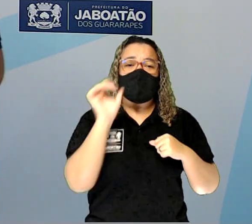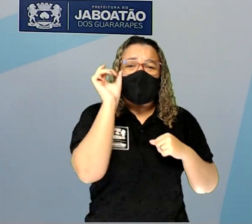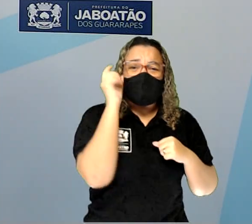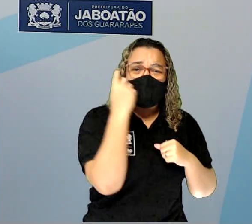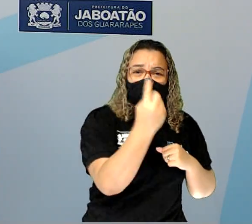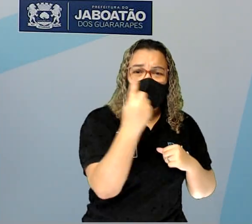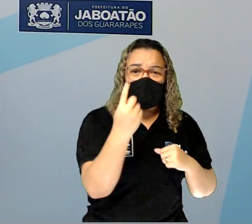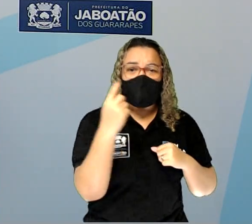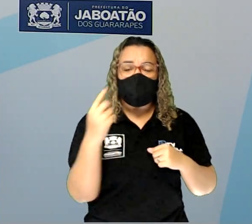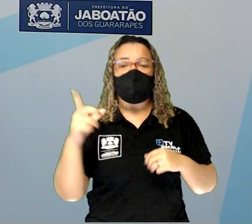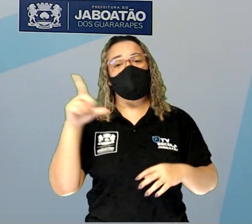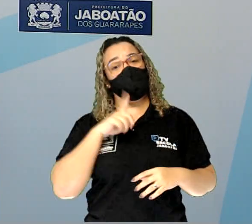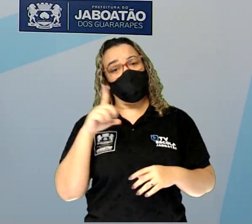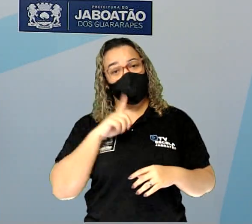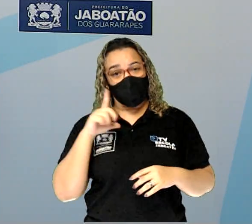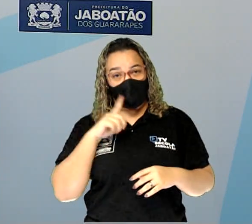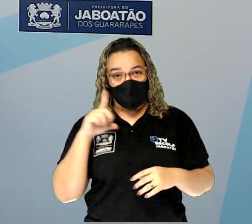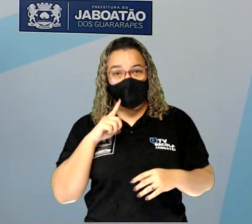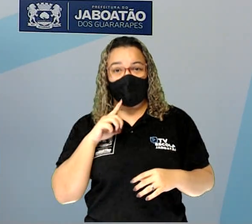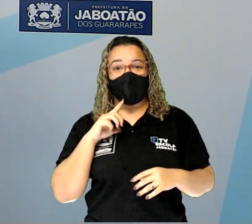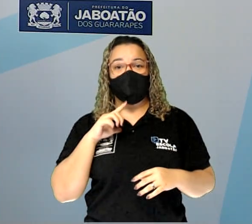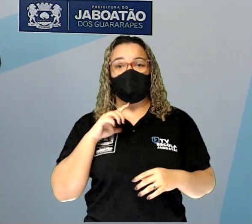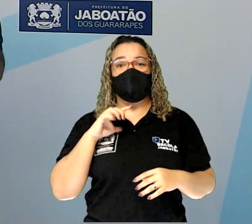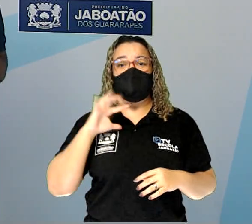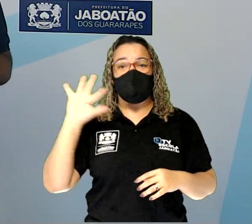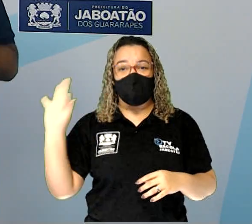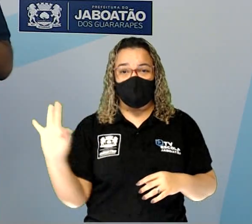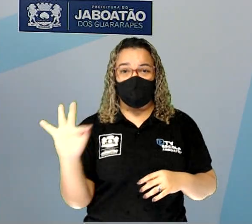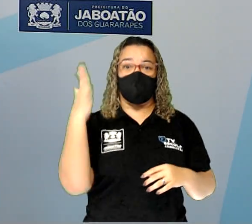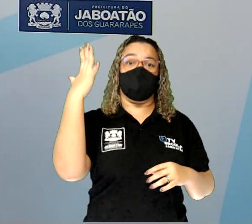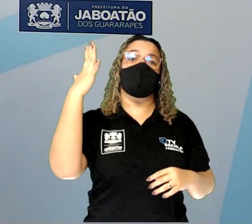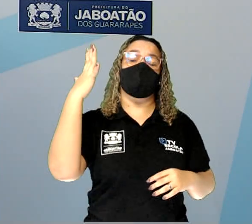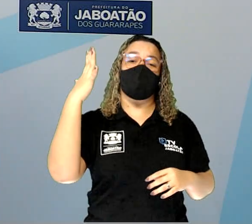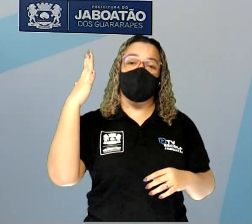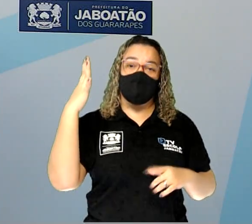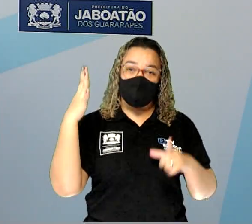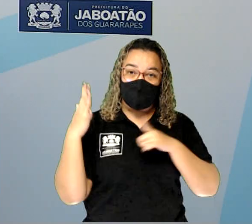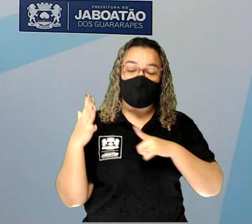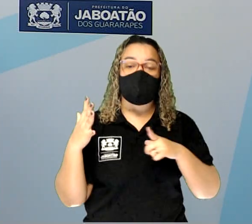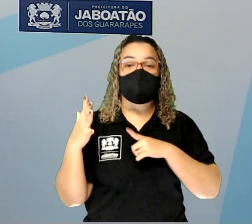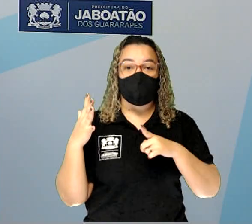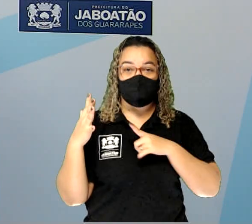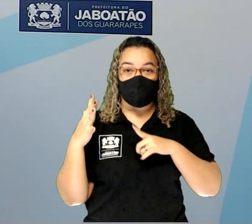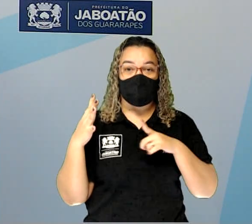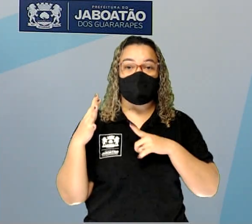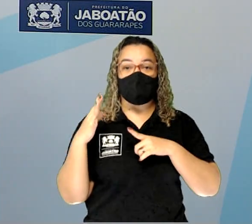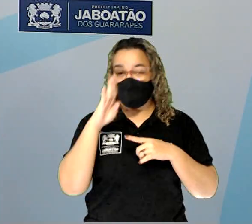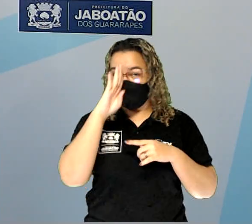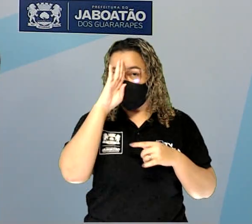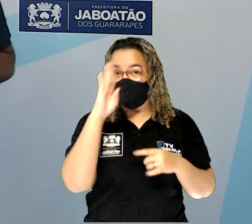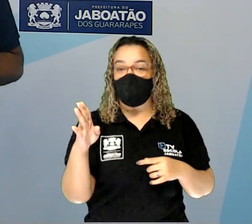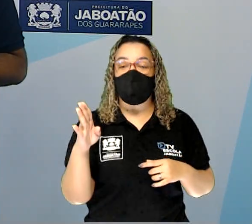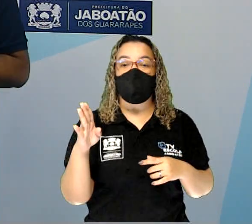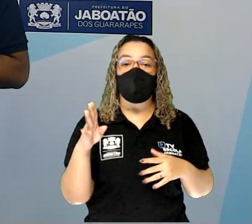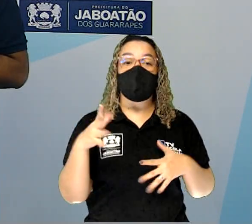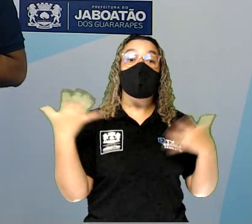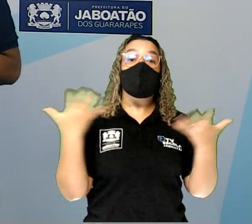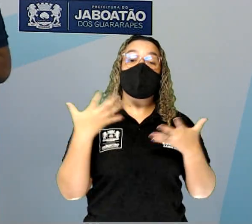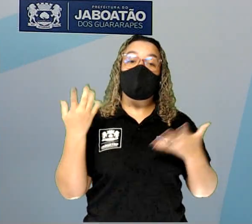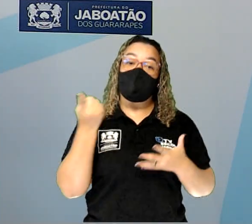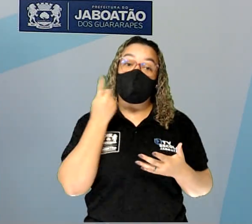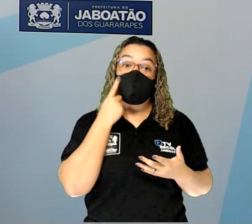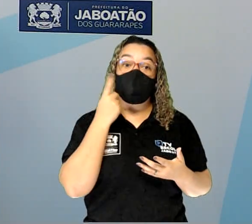tem uma consequência ou tem consequências específicas. E aí, vamos aqui.